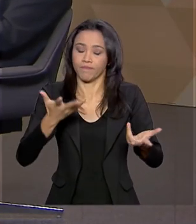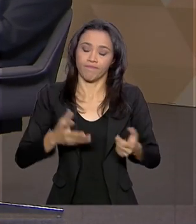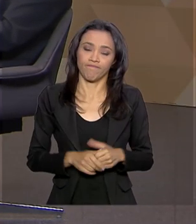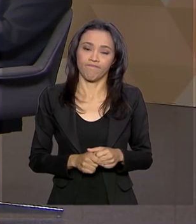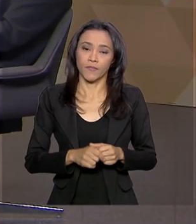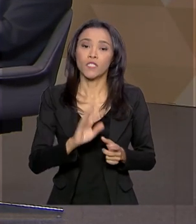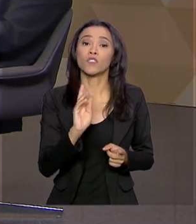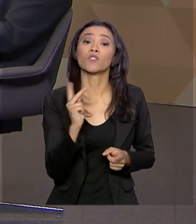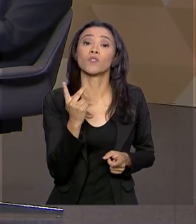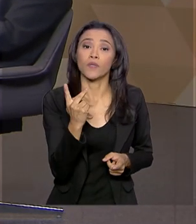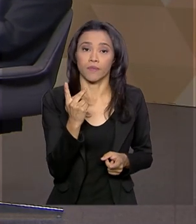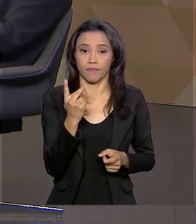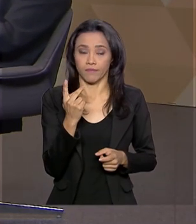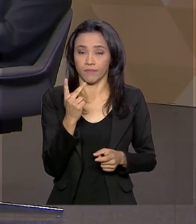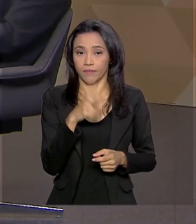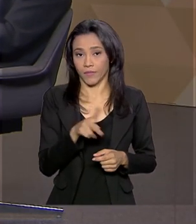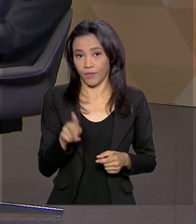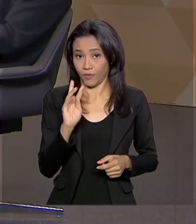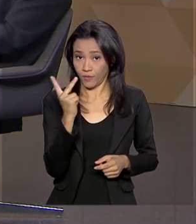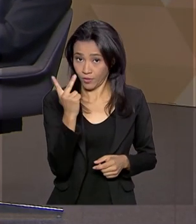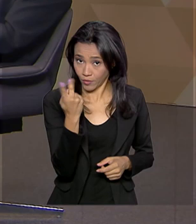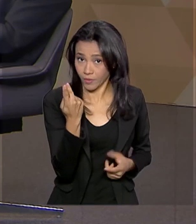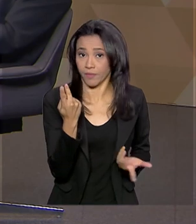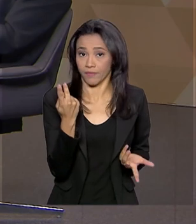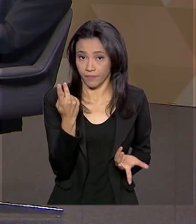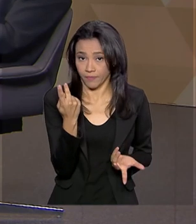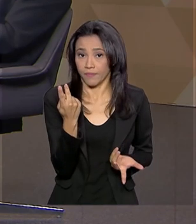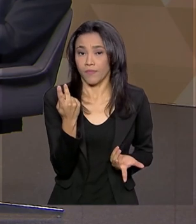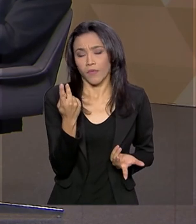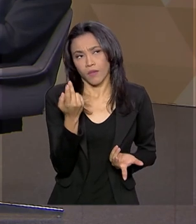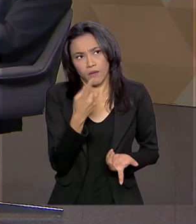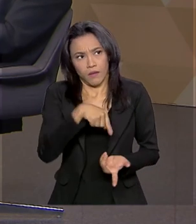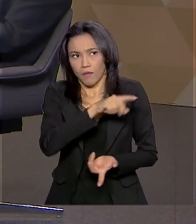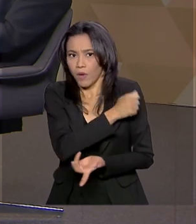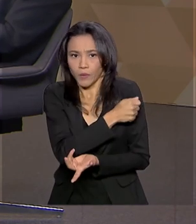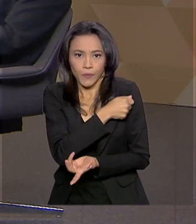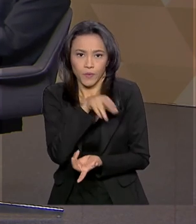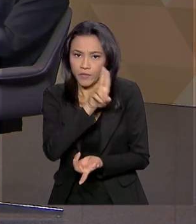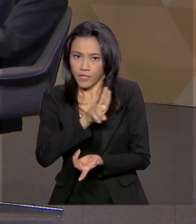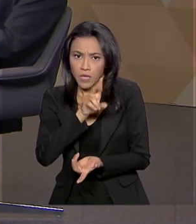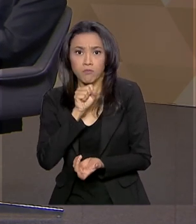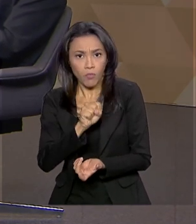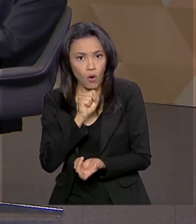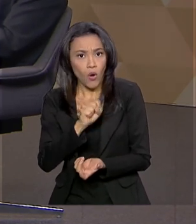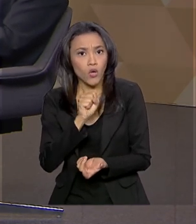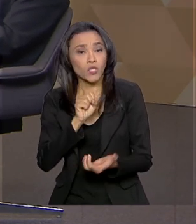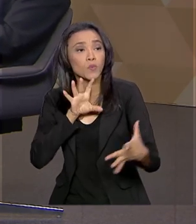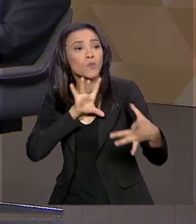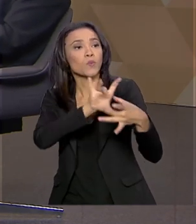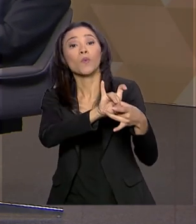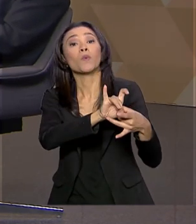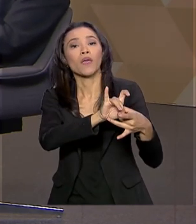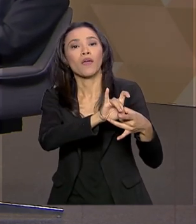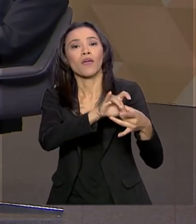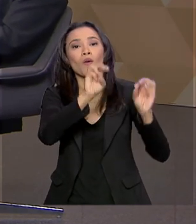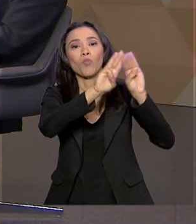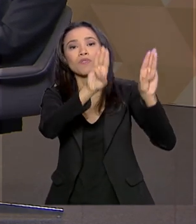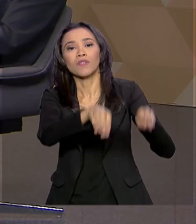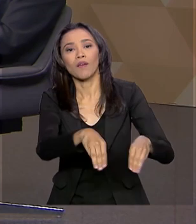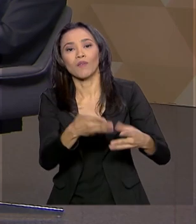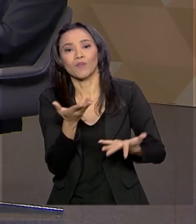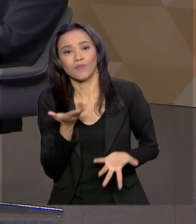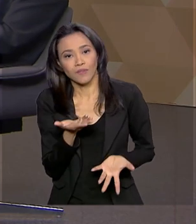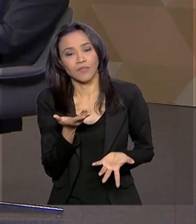a área de história, né? Um professor, um aluno, uma universidade pode fazer acordos com museus, por exemplo, com